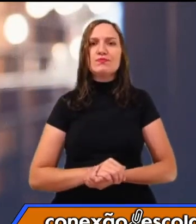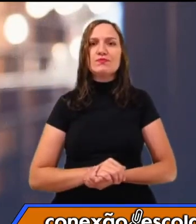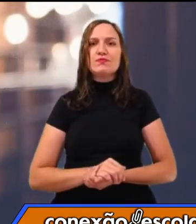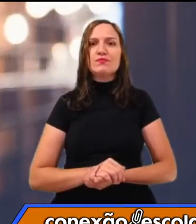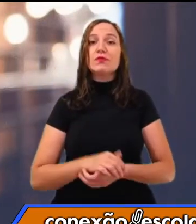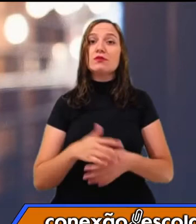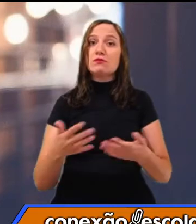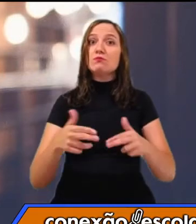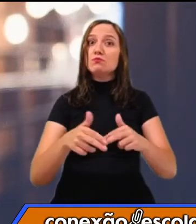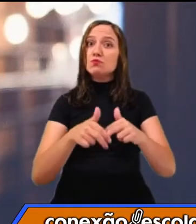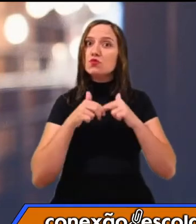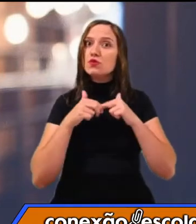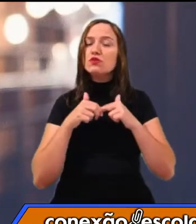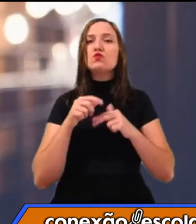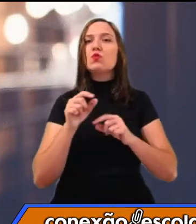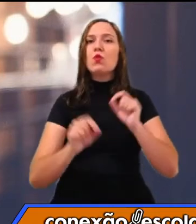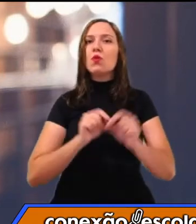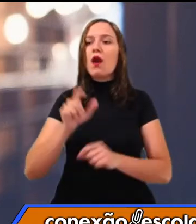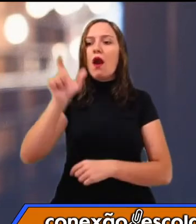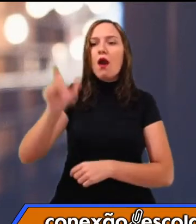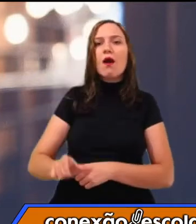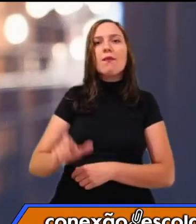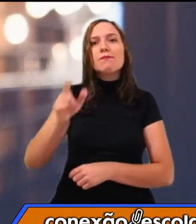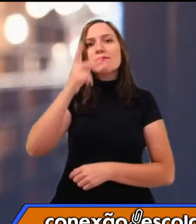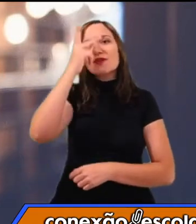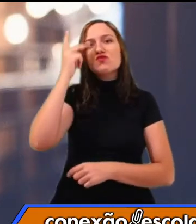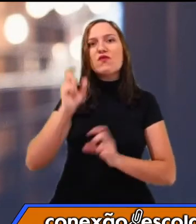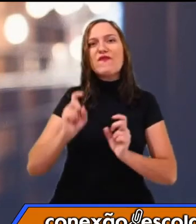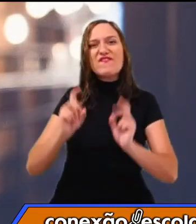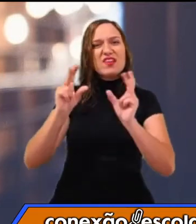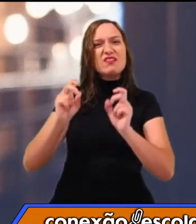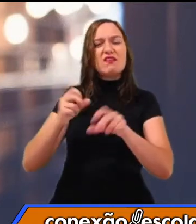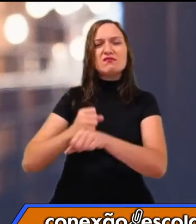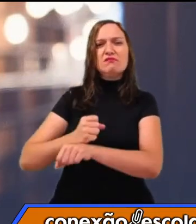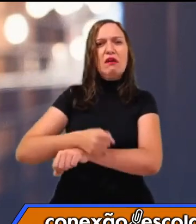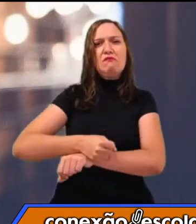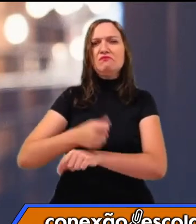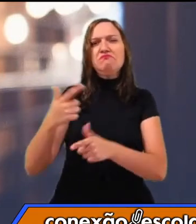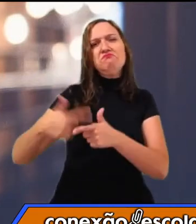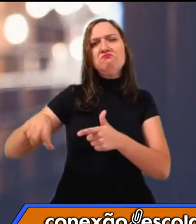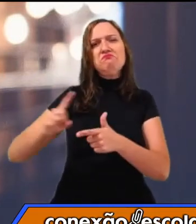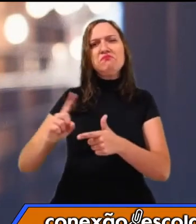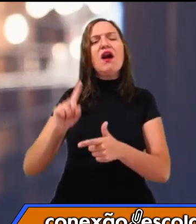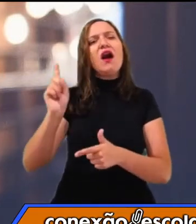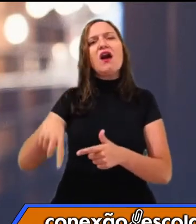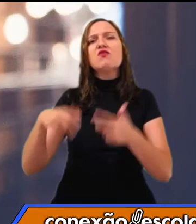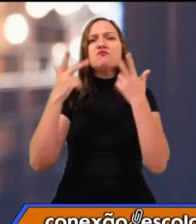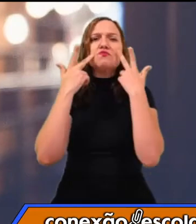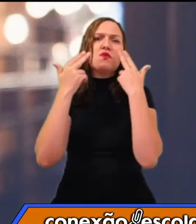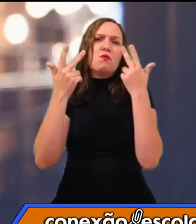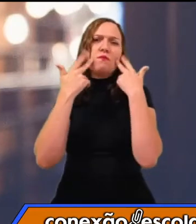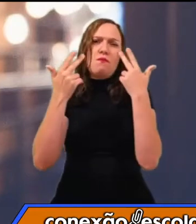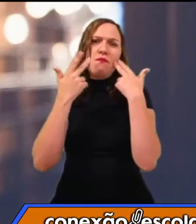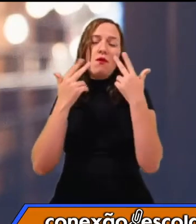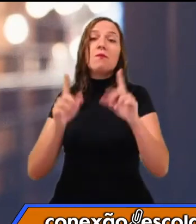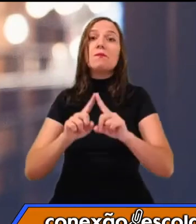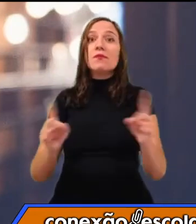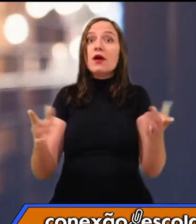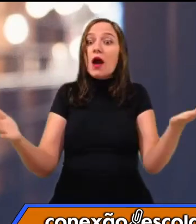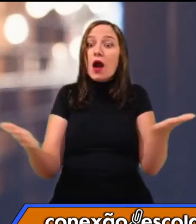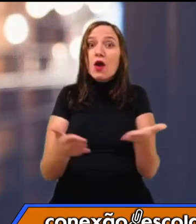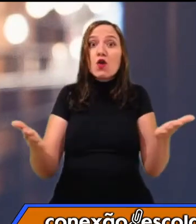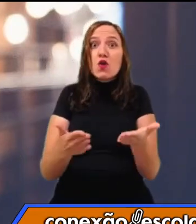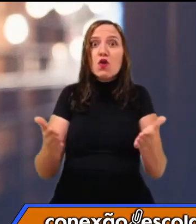ser traficante de escravos naquele momento não era um problema. Agora, em 2020, a gente tem